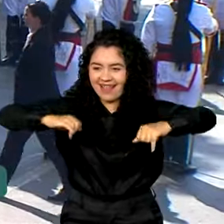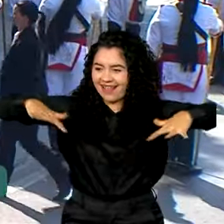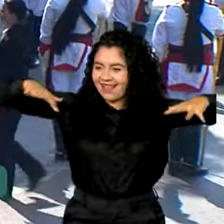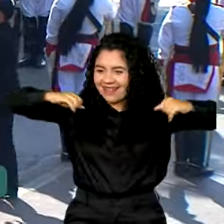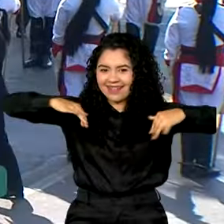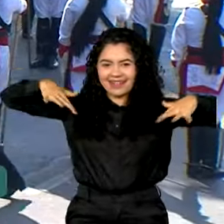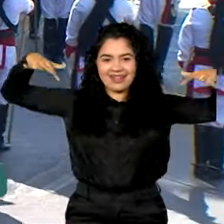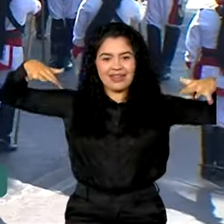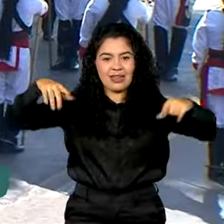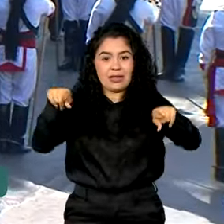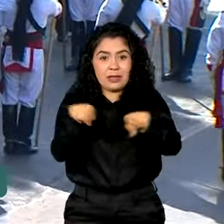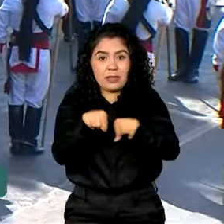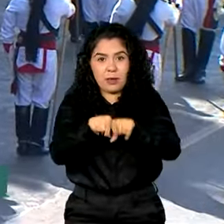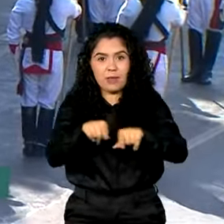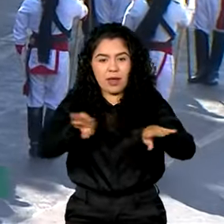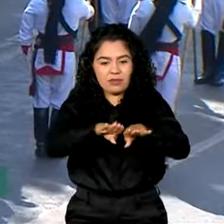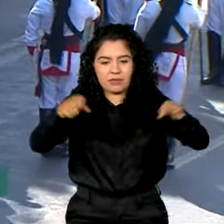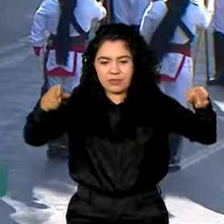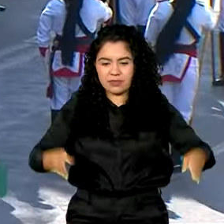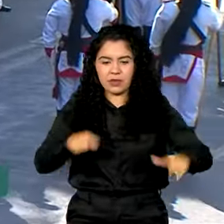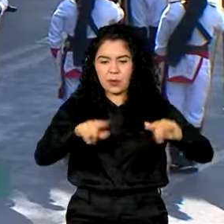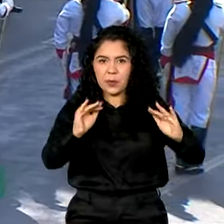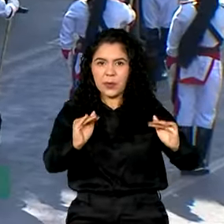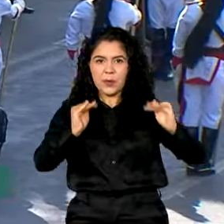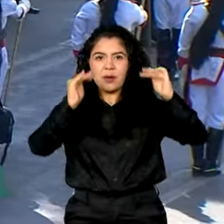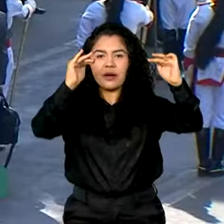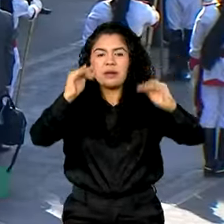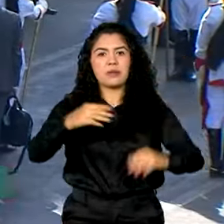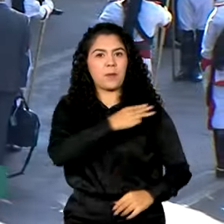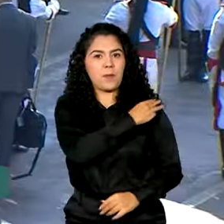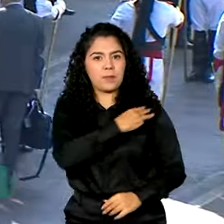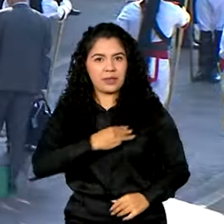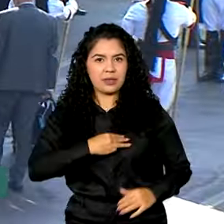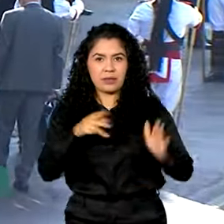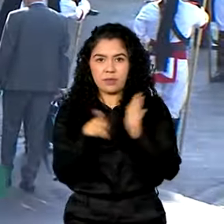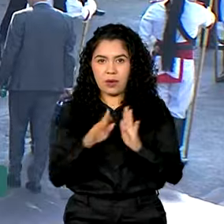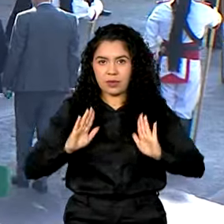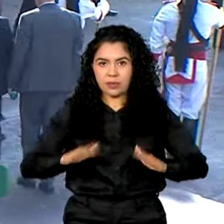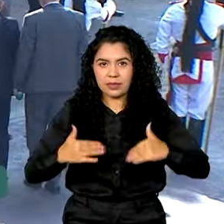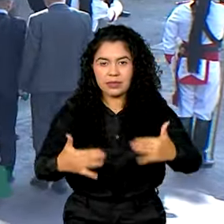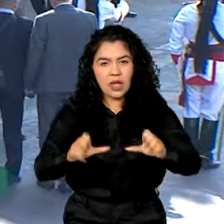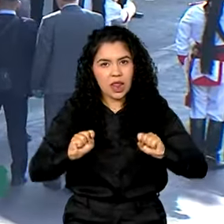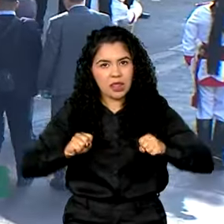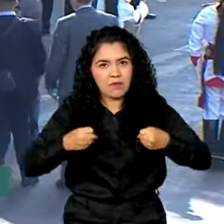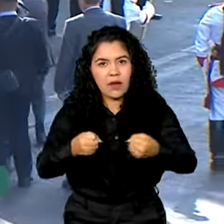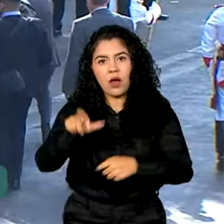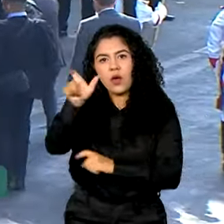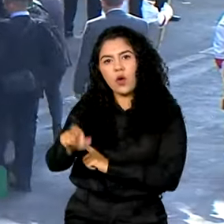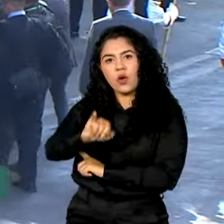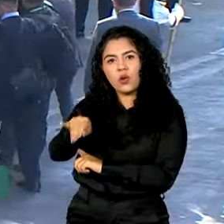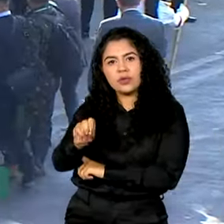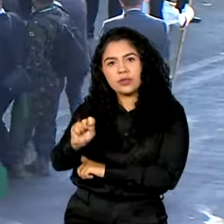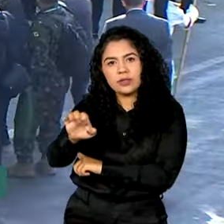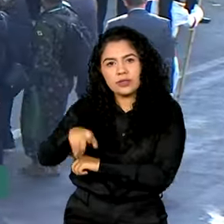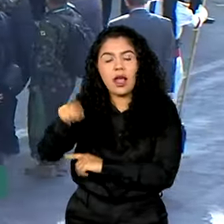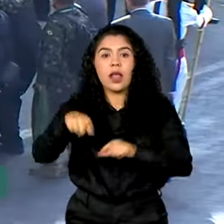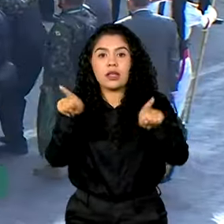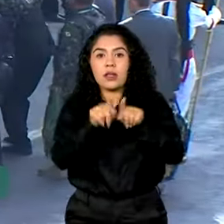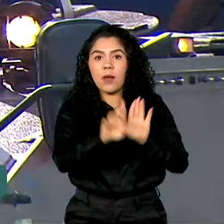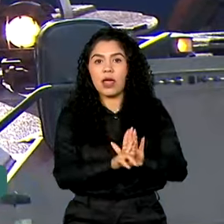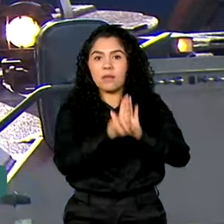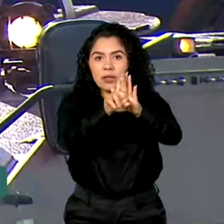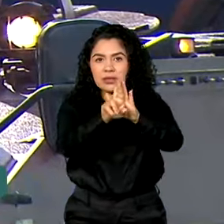Na tribuna de honra, o presidente foi recebido pelo ministro da Defesa, José Múcio, e pelos comandantes das três Forças